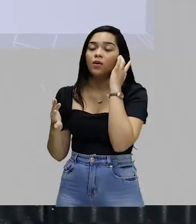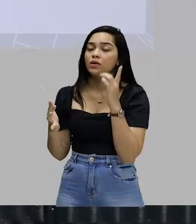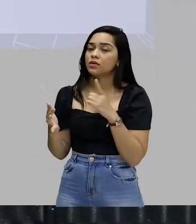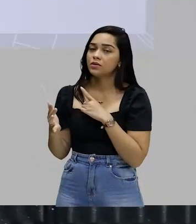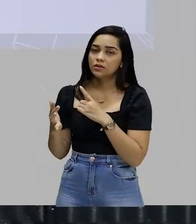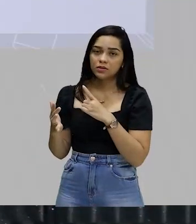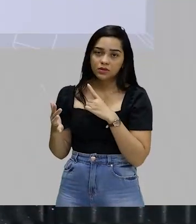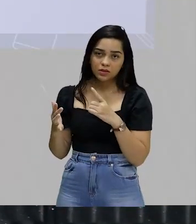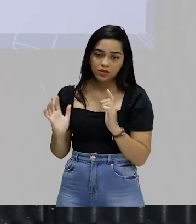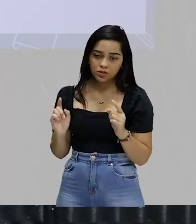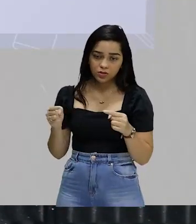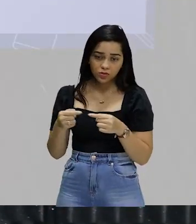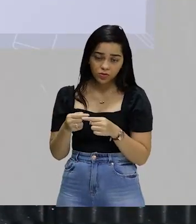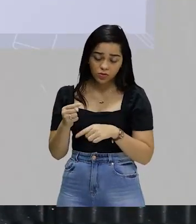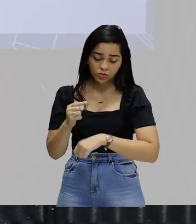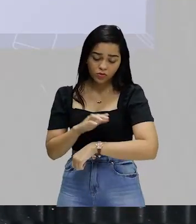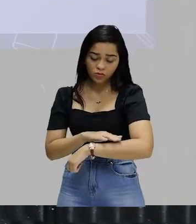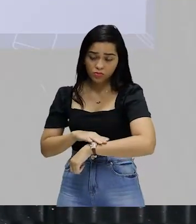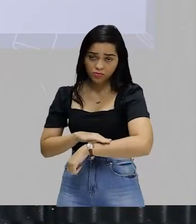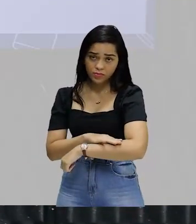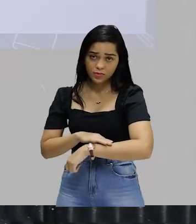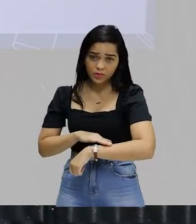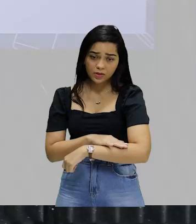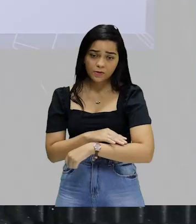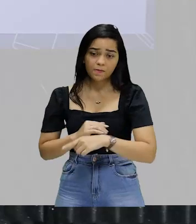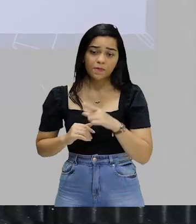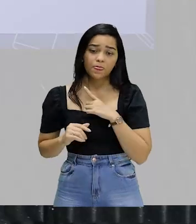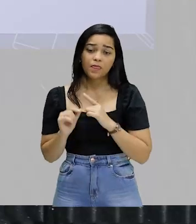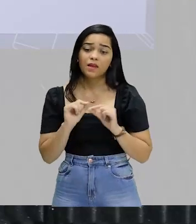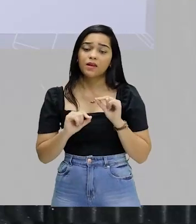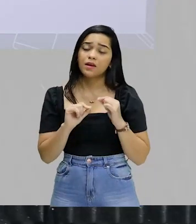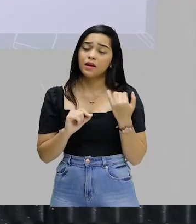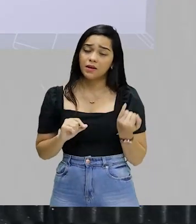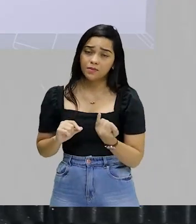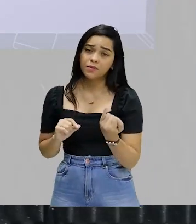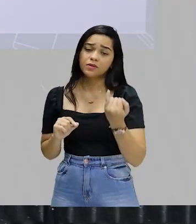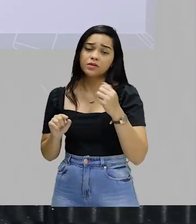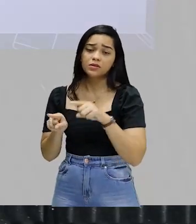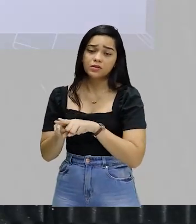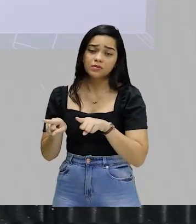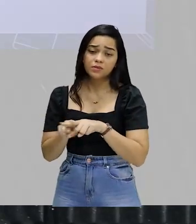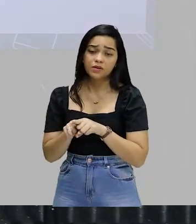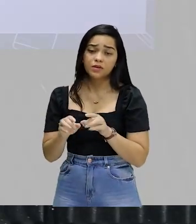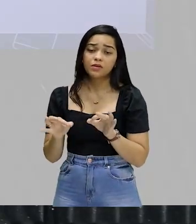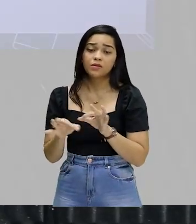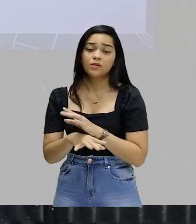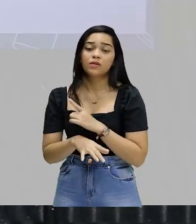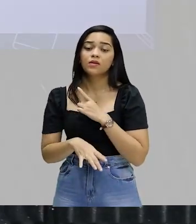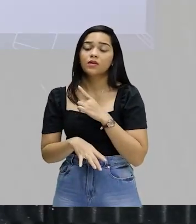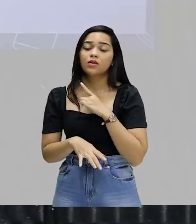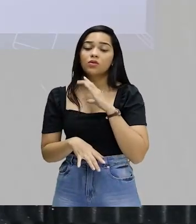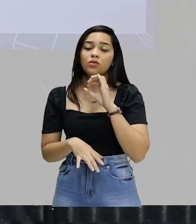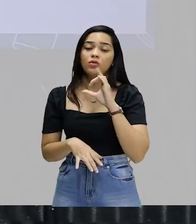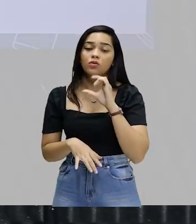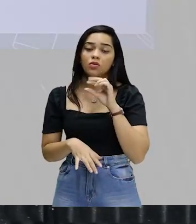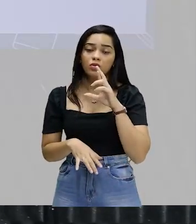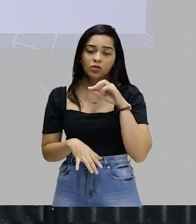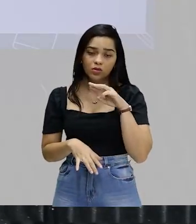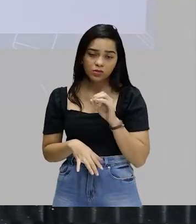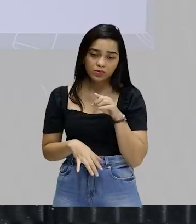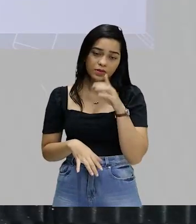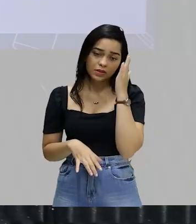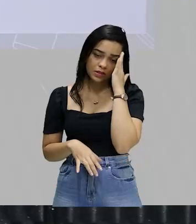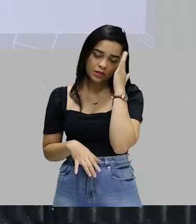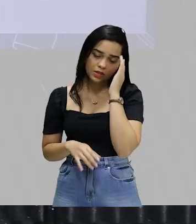terão de acordo com o tom da sua pele. Essa parte aqui é fundamental a conclusão sobre colorismo para você entender o